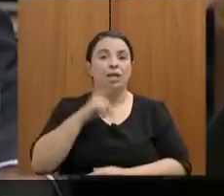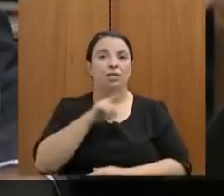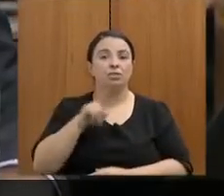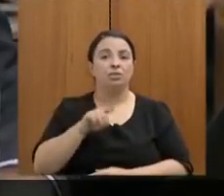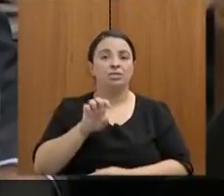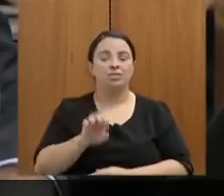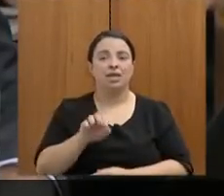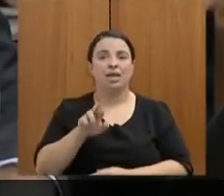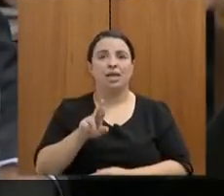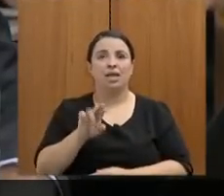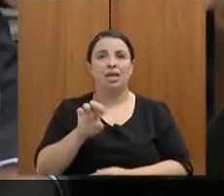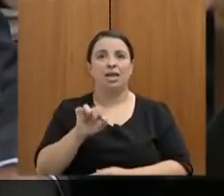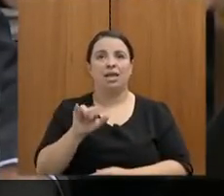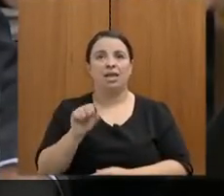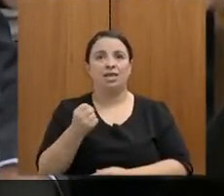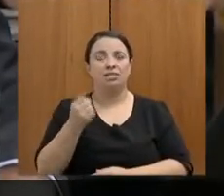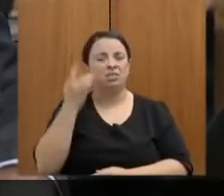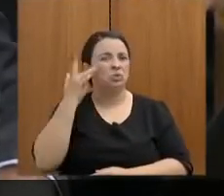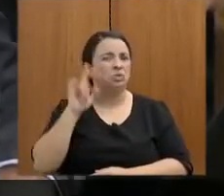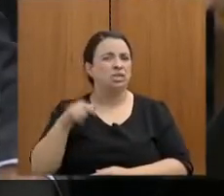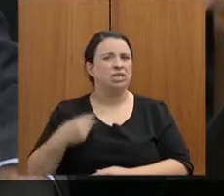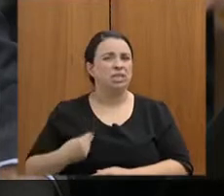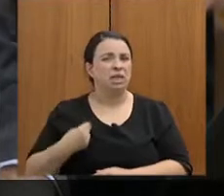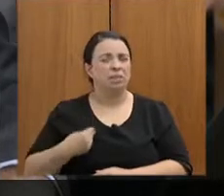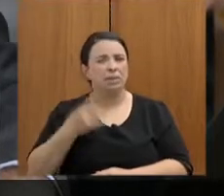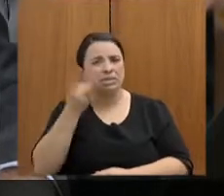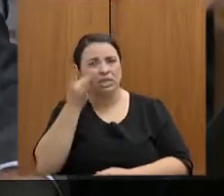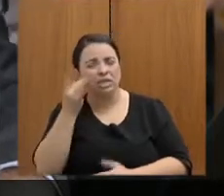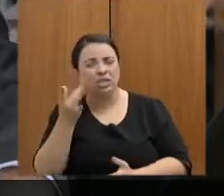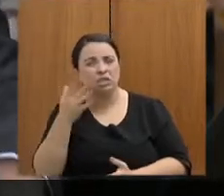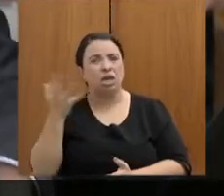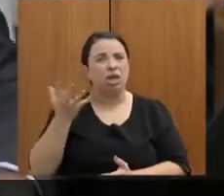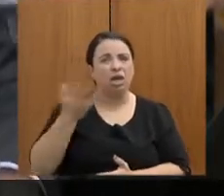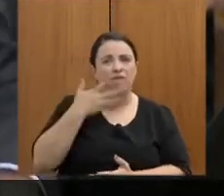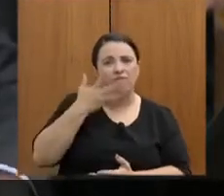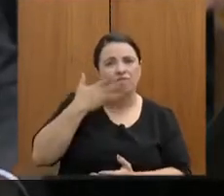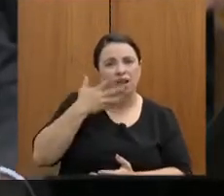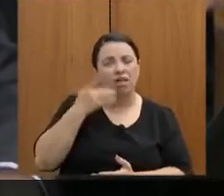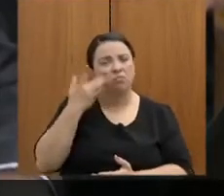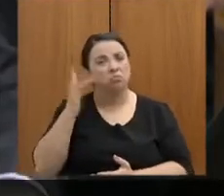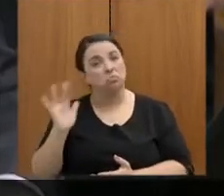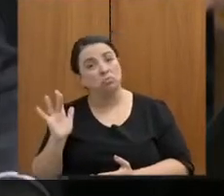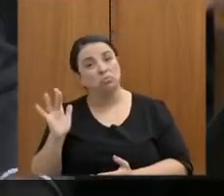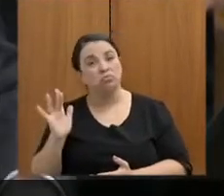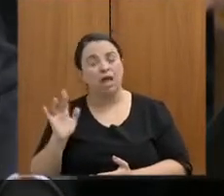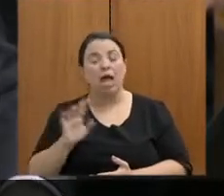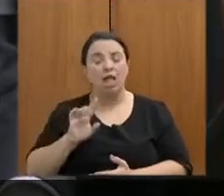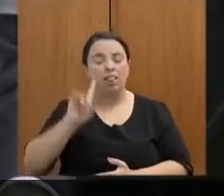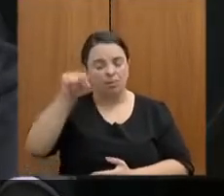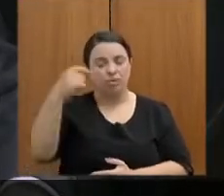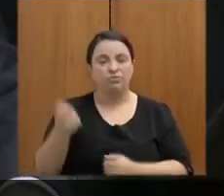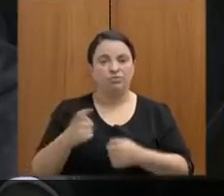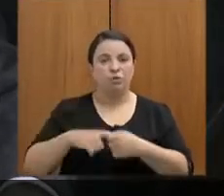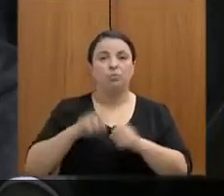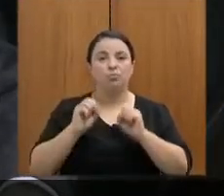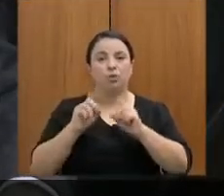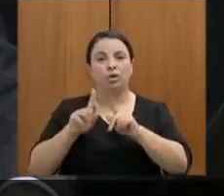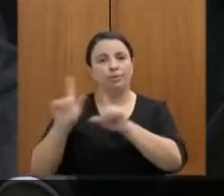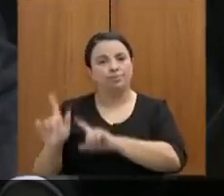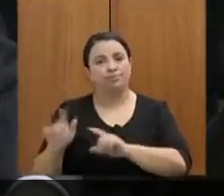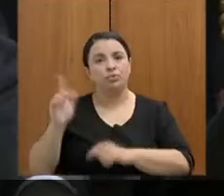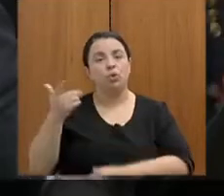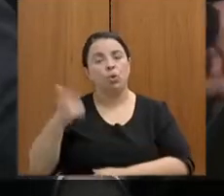presente na casa, se vai vir a falar, se vai retornar. Então, já passa a palavra para a deputada Laura